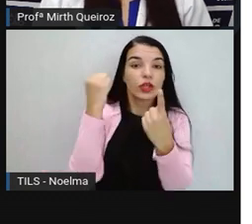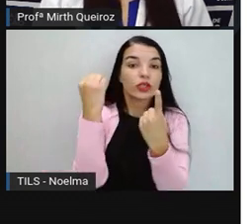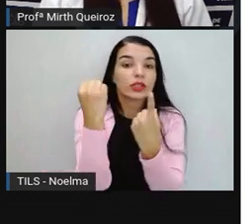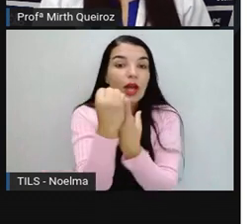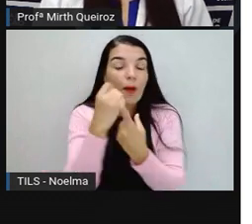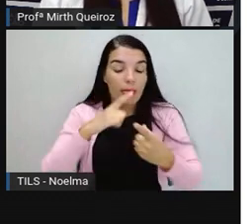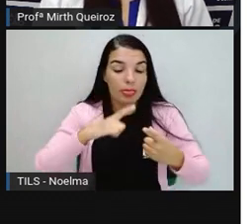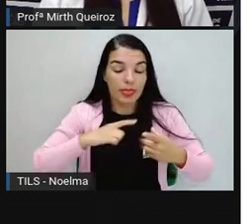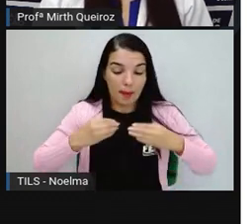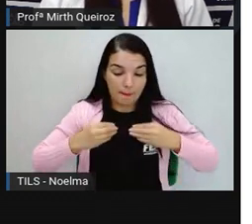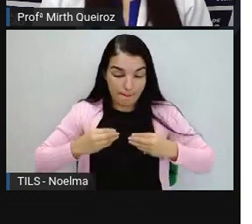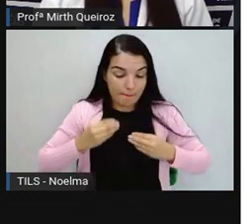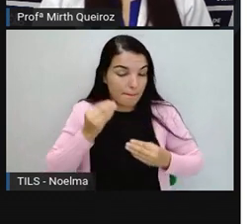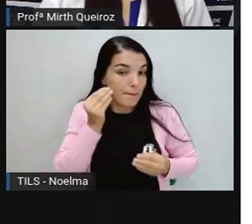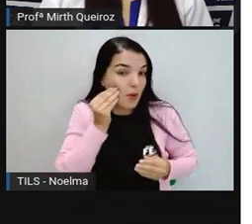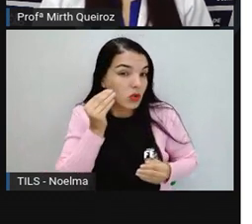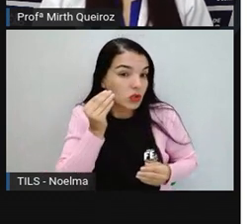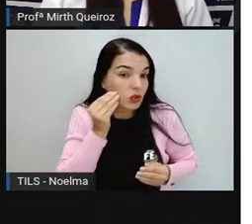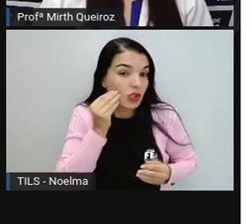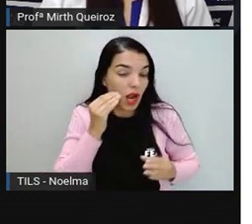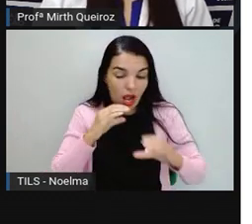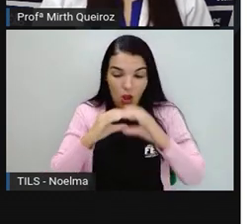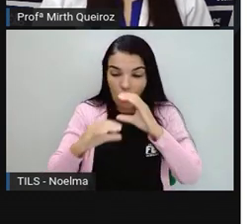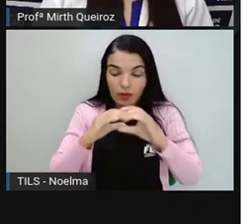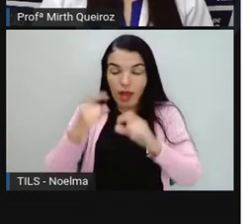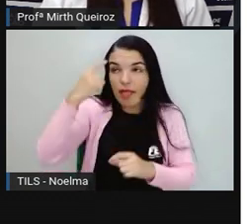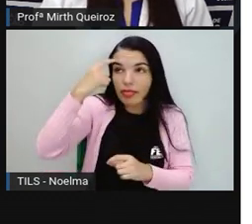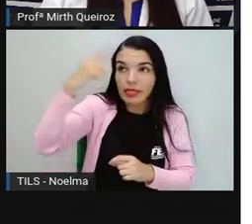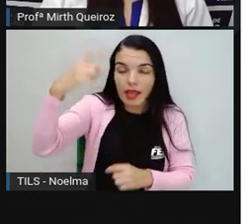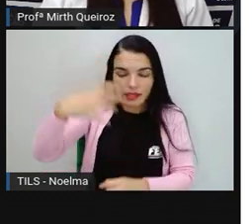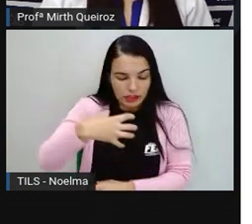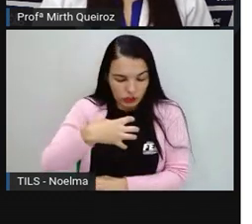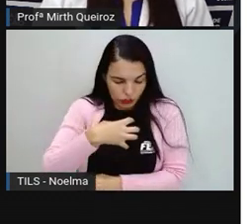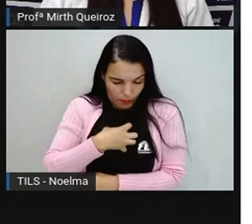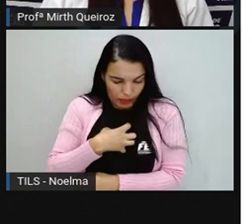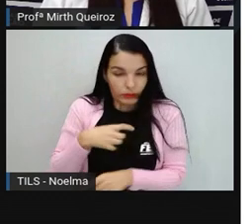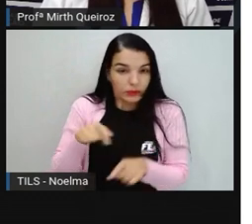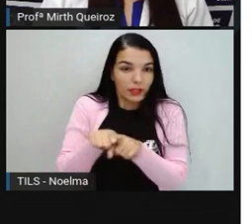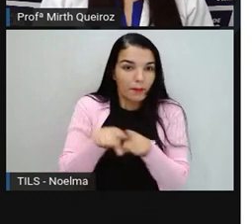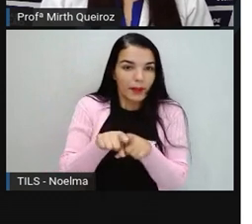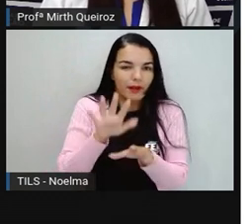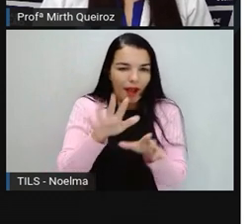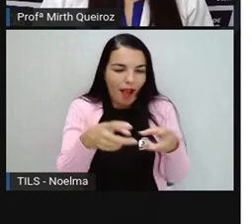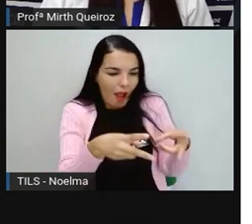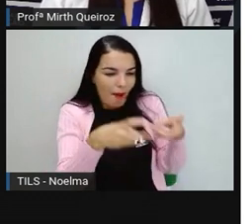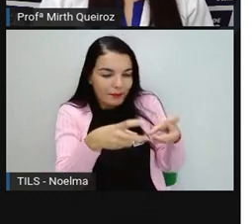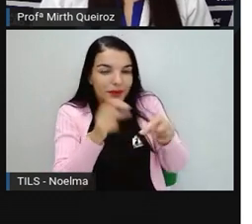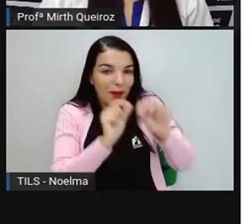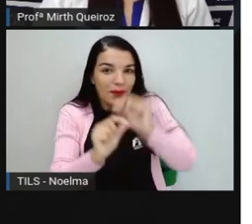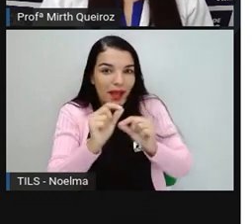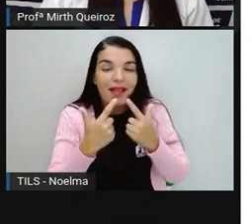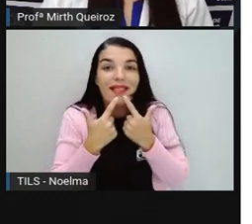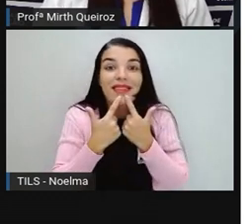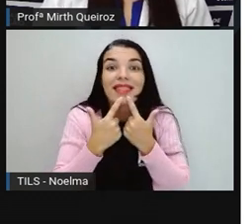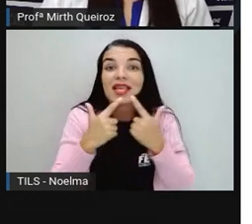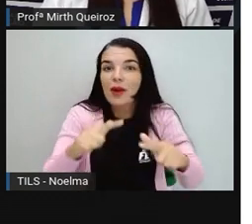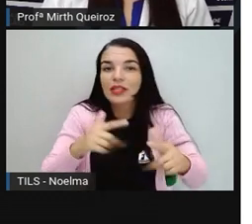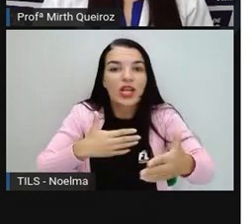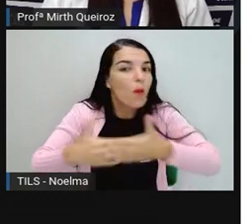expressar e comunicar ideias e comunicar sentimentos. Observe, linguagem é qualquer